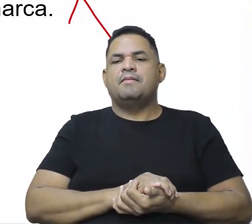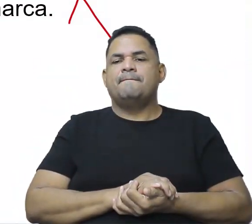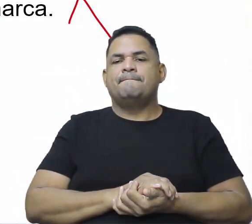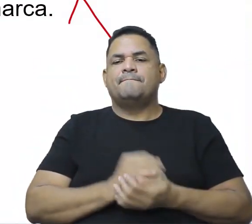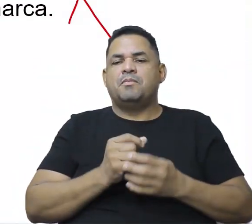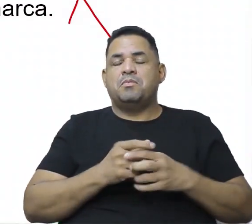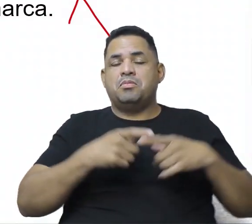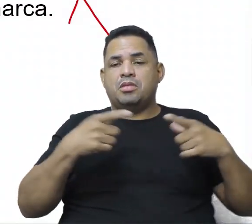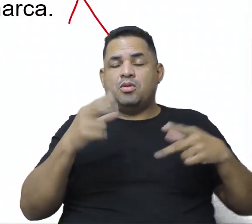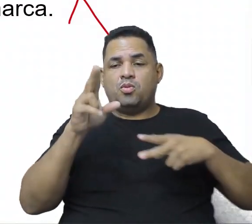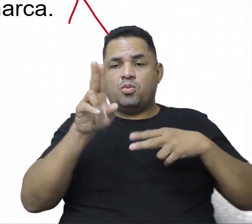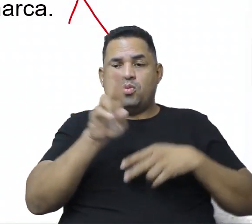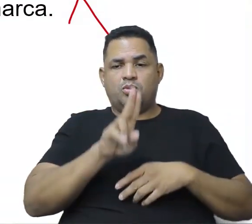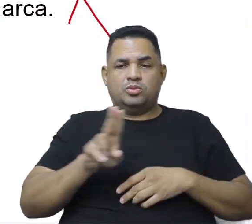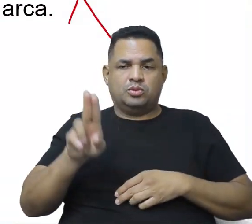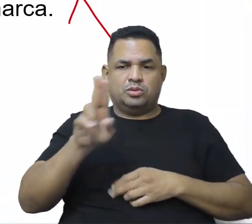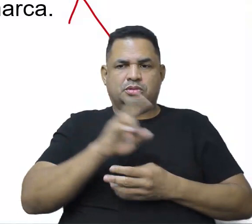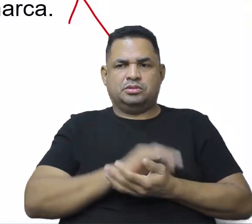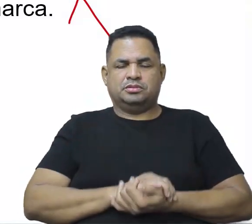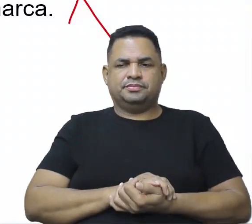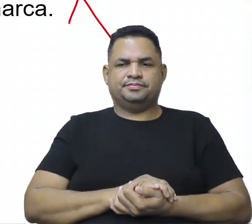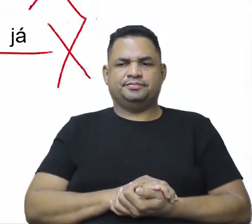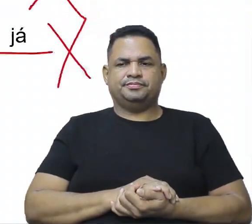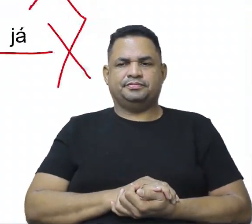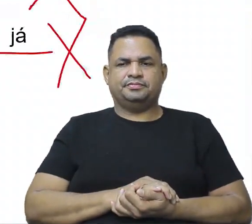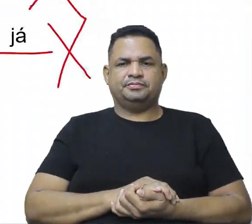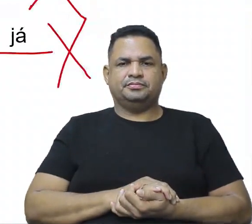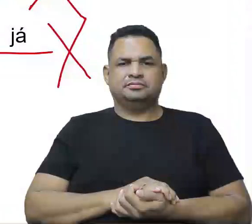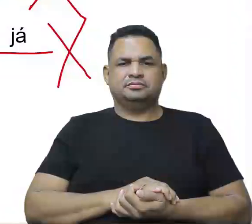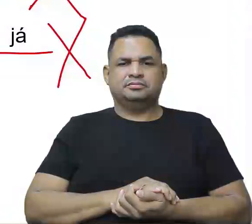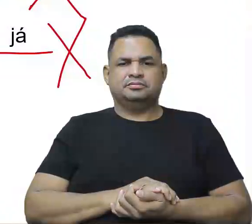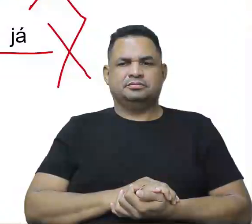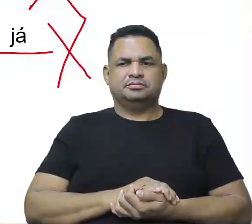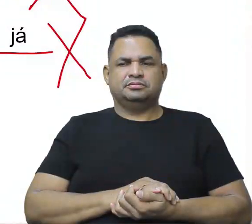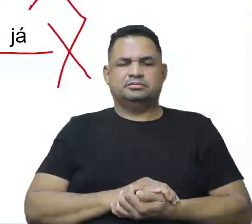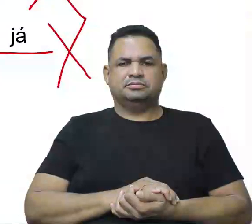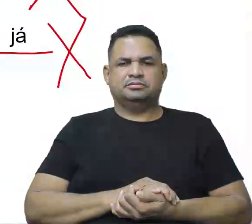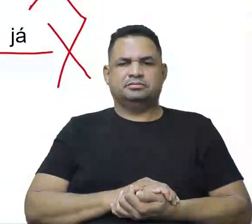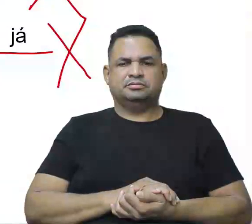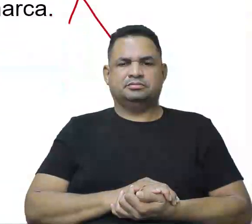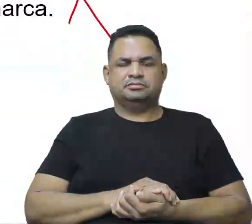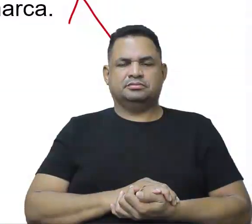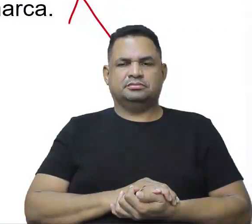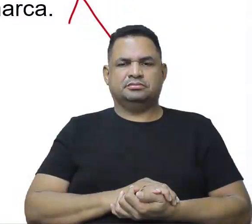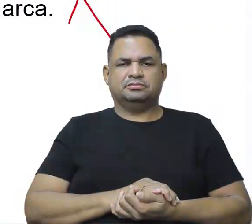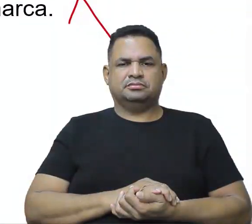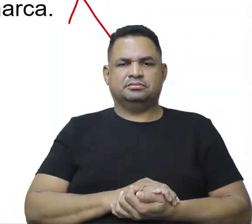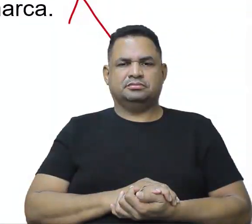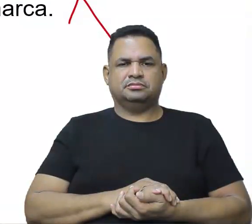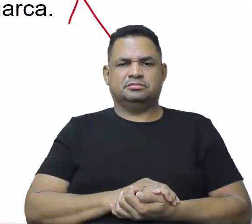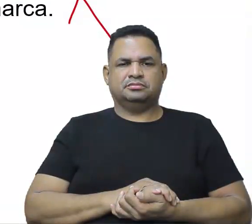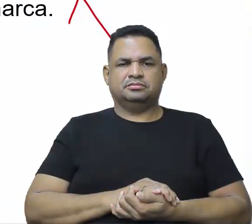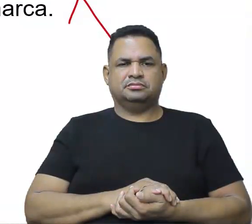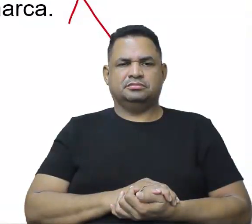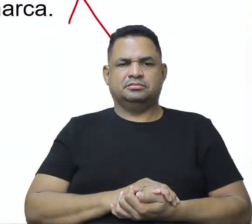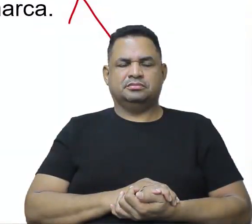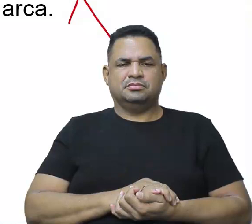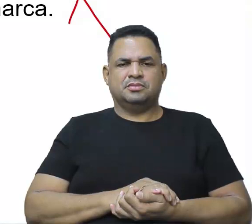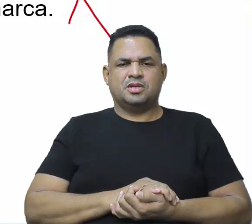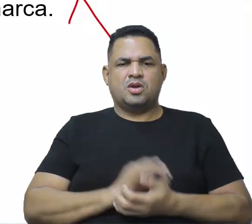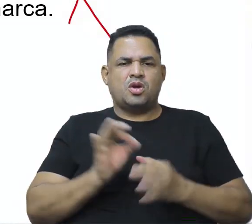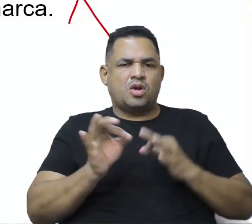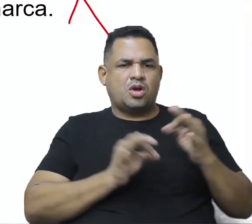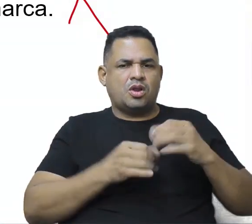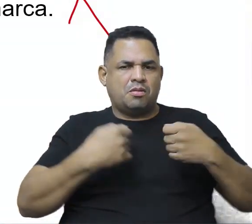Mas não é só isso, é muito mais forte, gente, ó. A propaganda, ela tem a função de criar